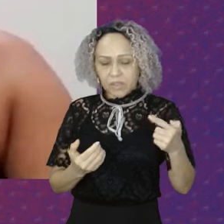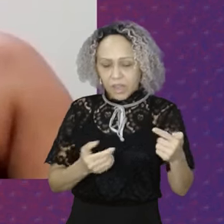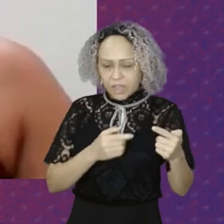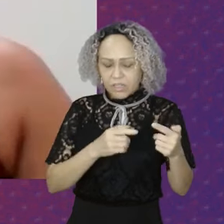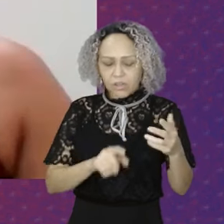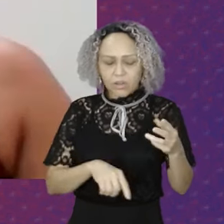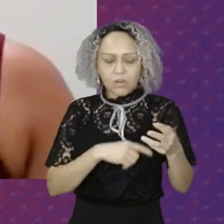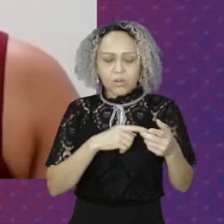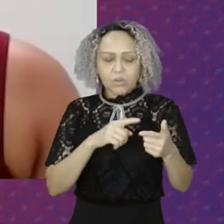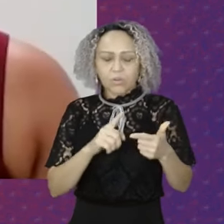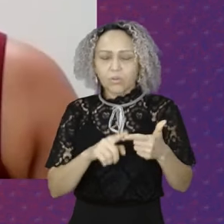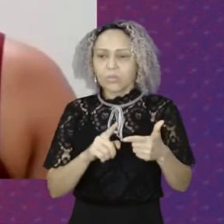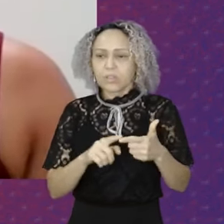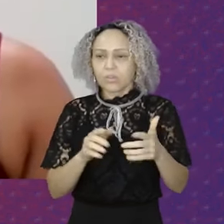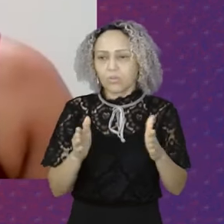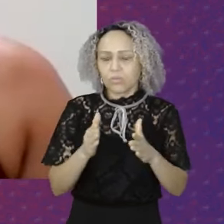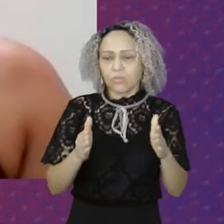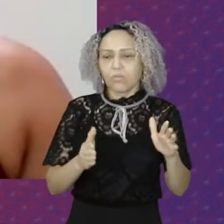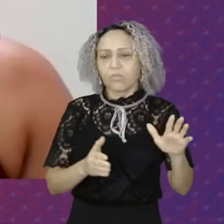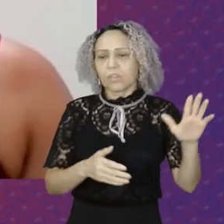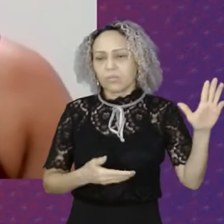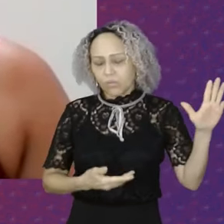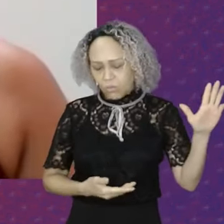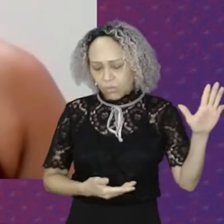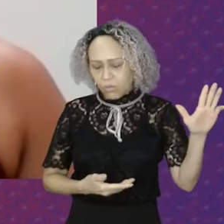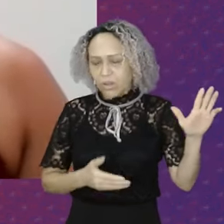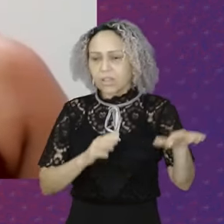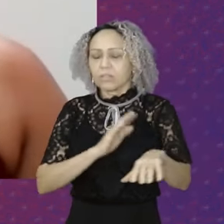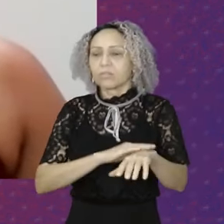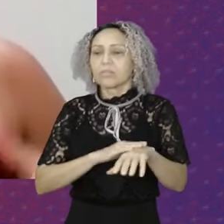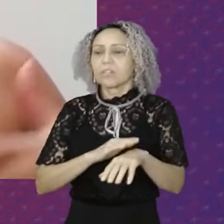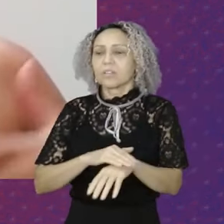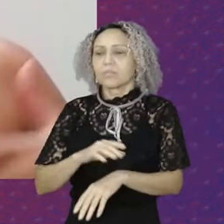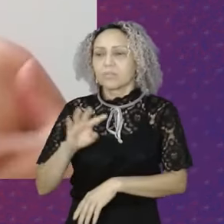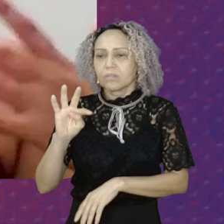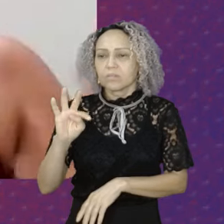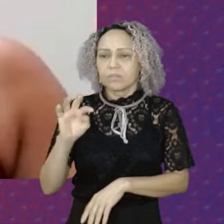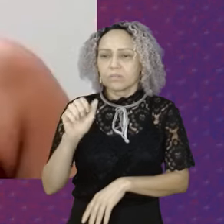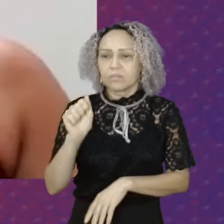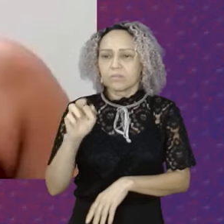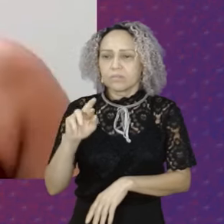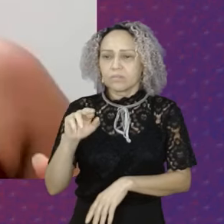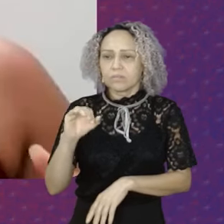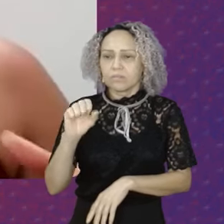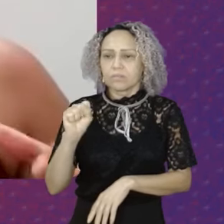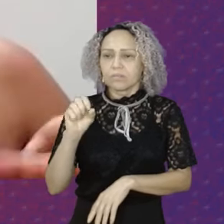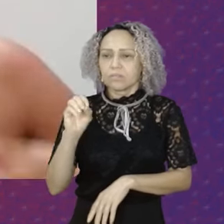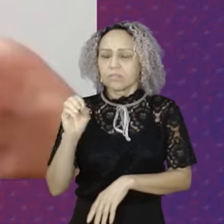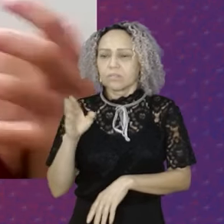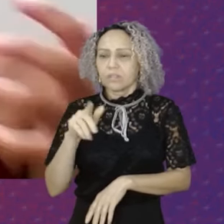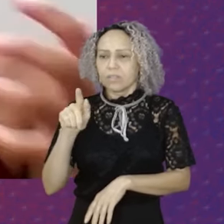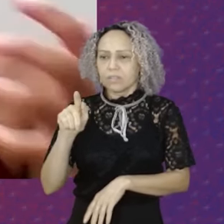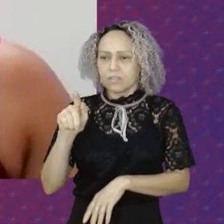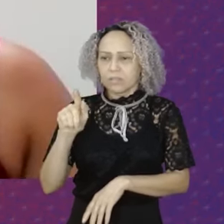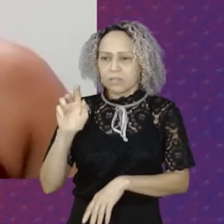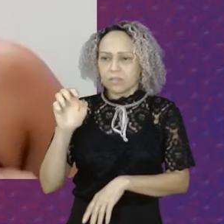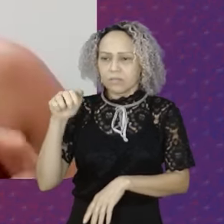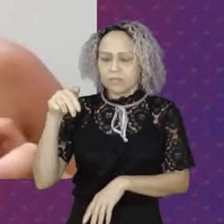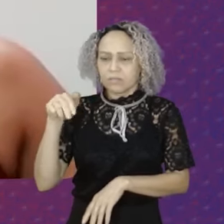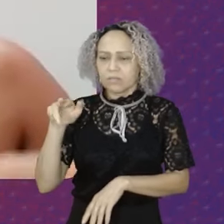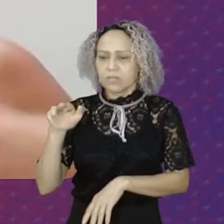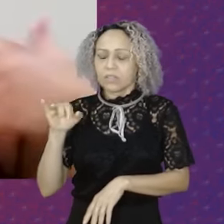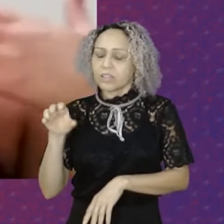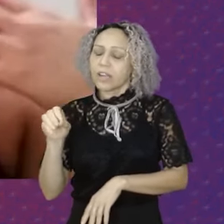Na época em que o ministro Tarso Genva Era o ministro da Justiça E ele surge nessa perspectiva De construir uma política de